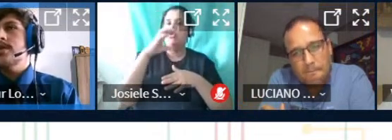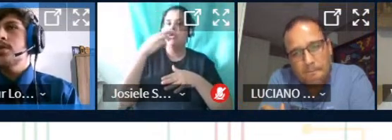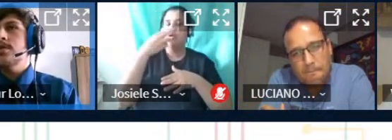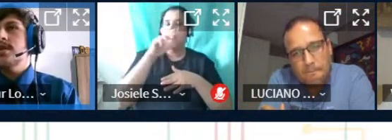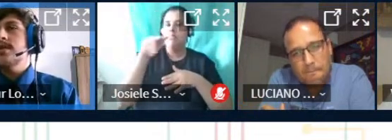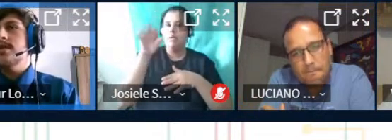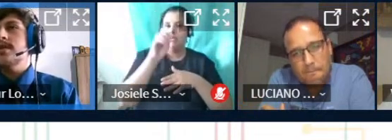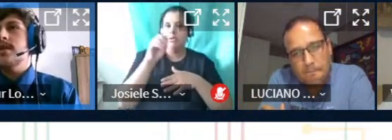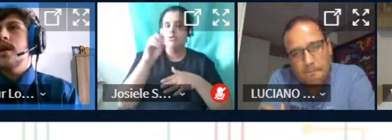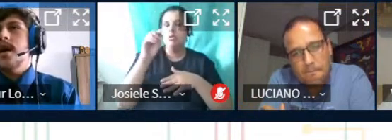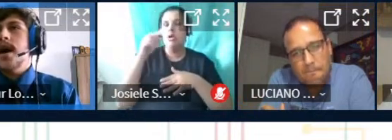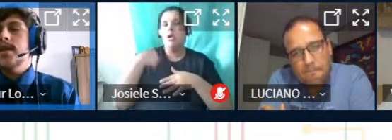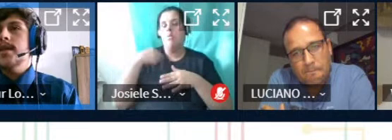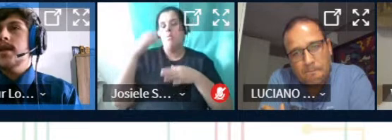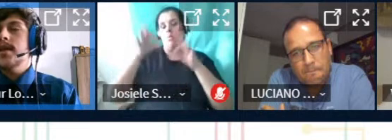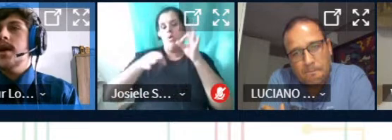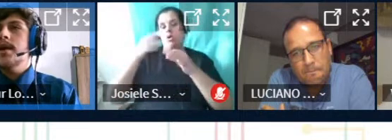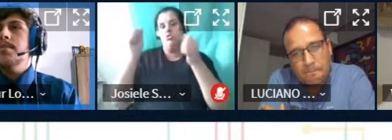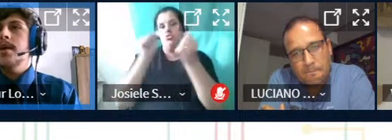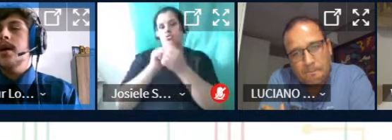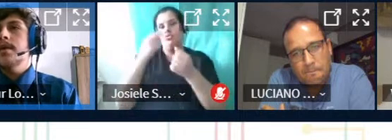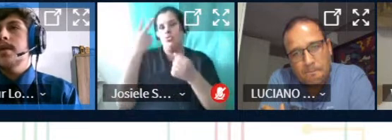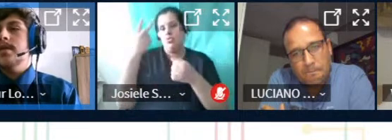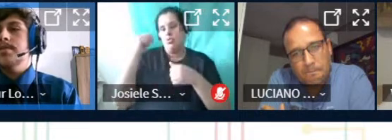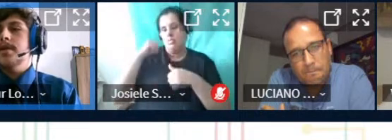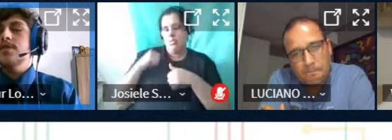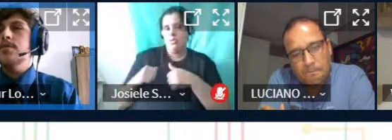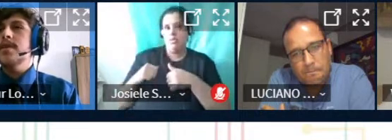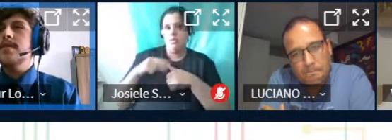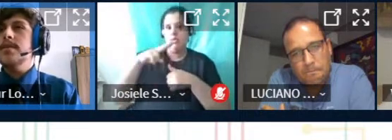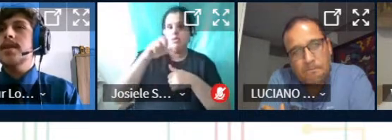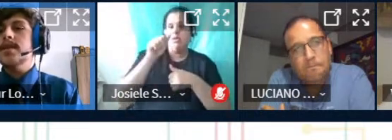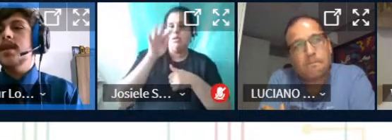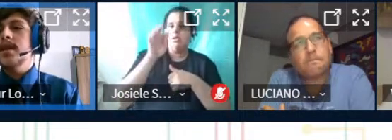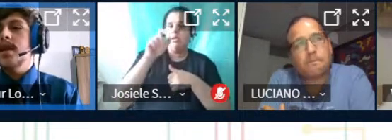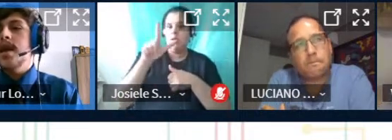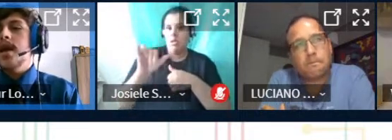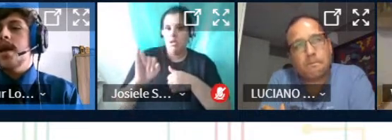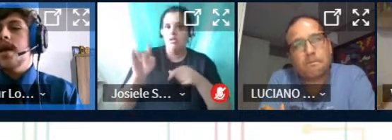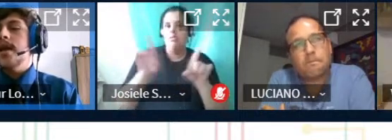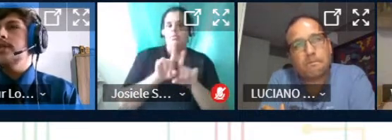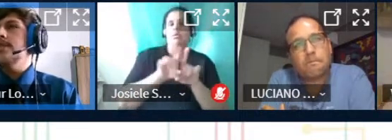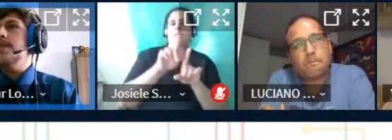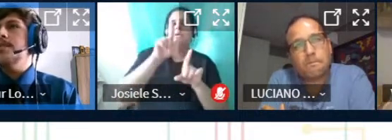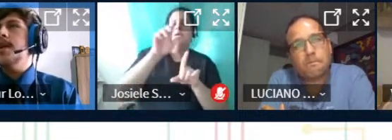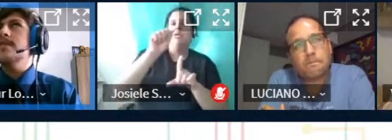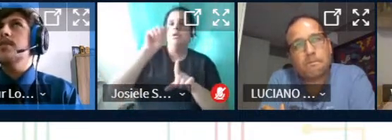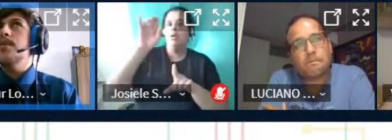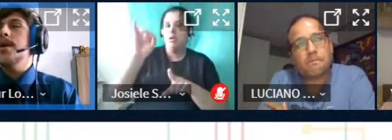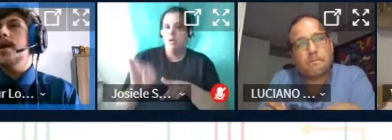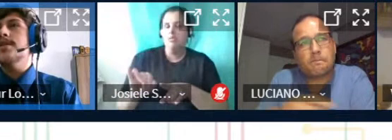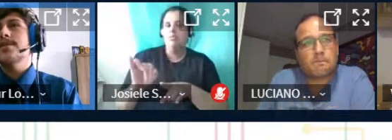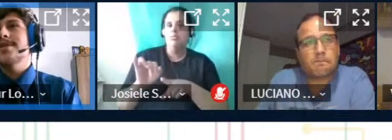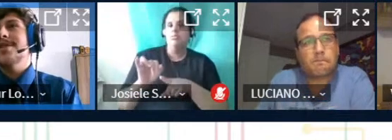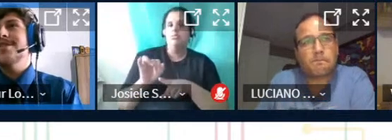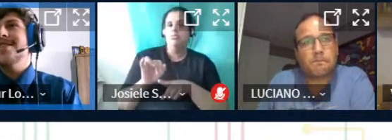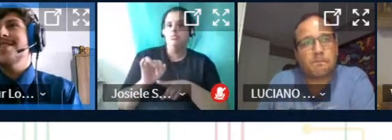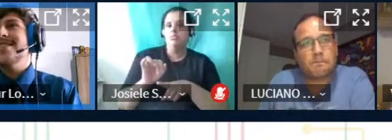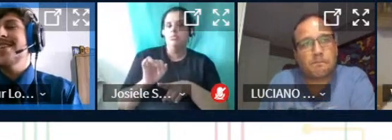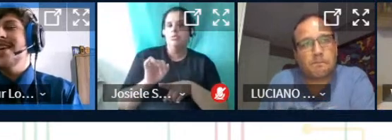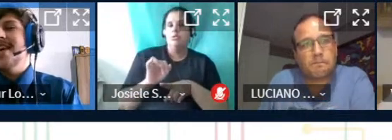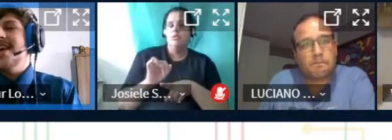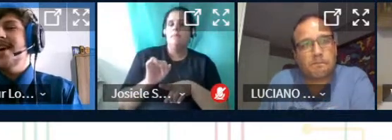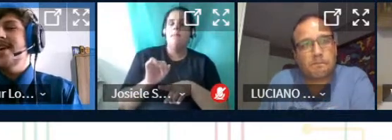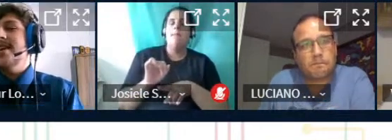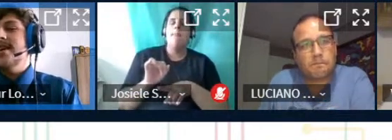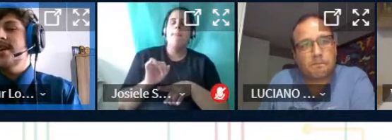outras duas bolsistas a Nathalie e a Gabi Gabi é também de automação e a Nathalie era de fabricação ou ereta não tenho